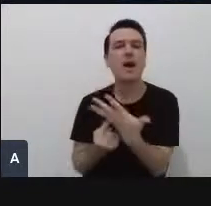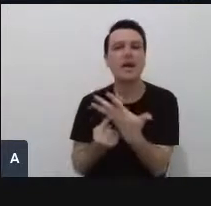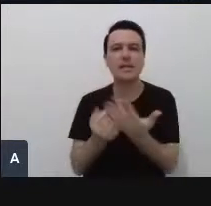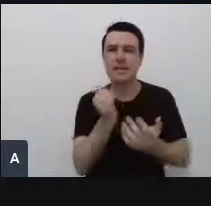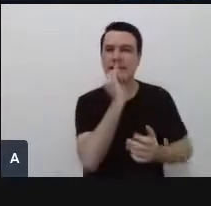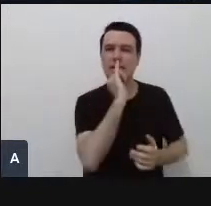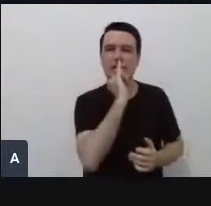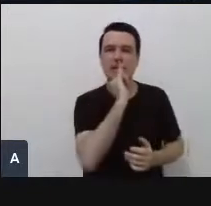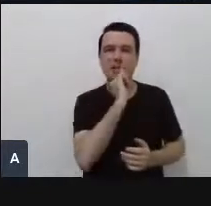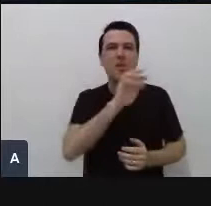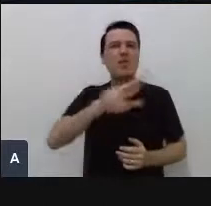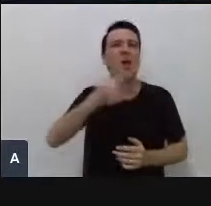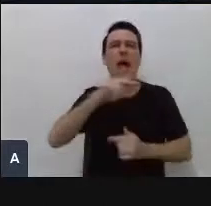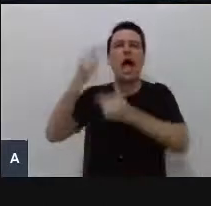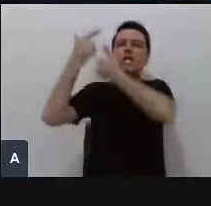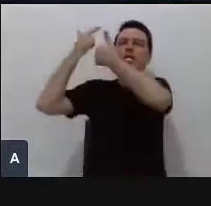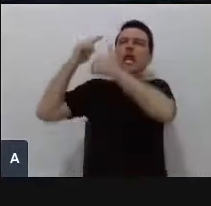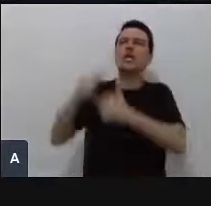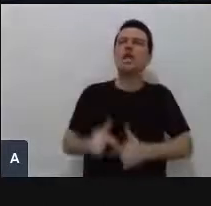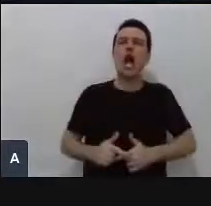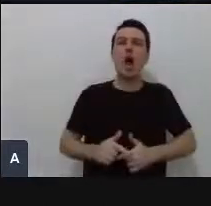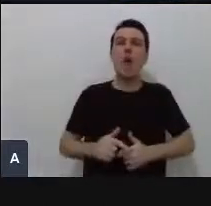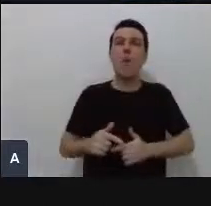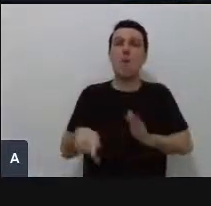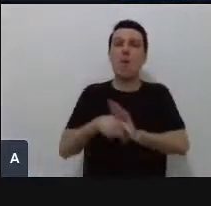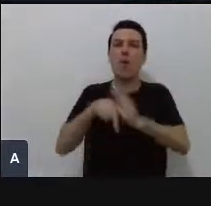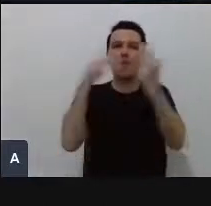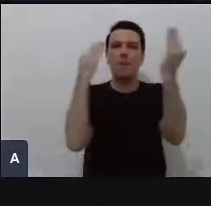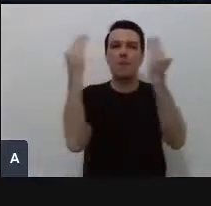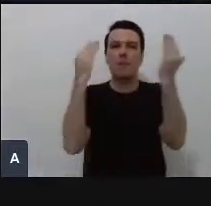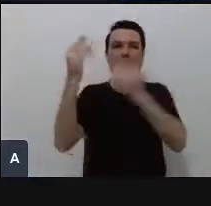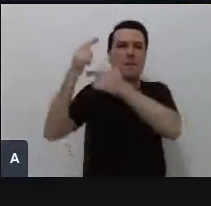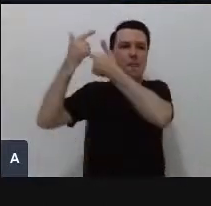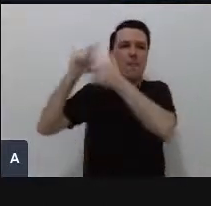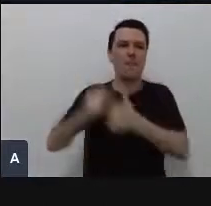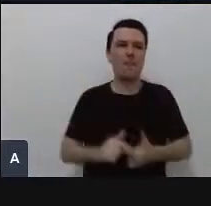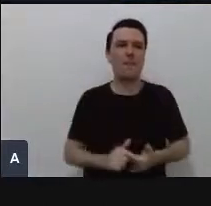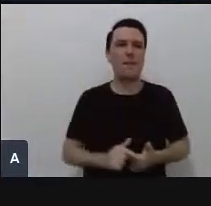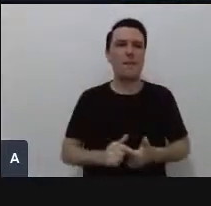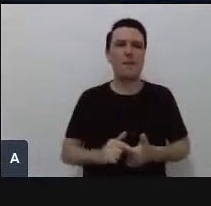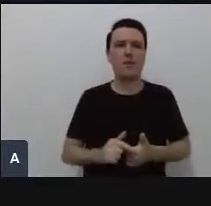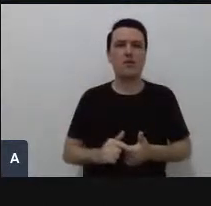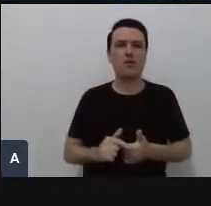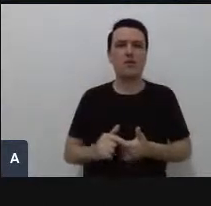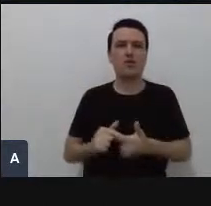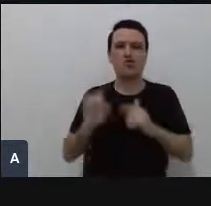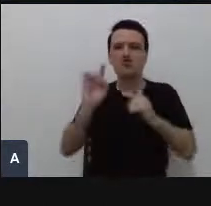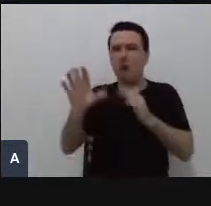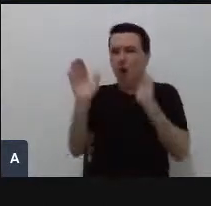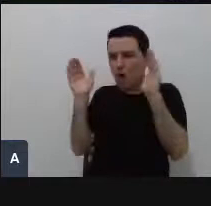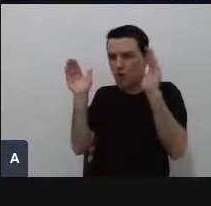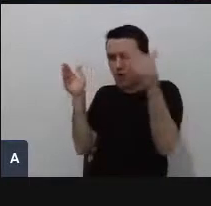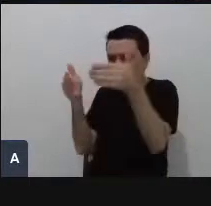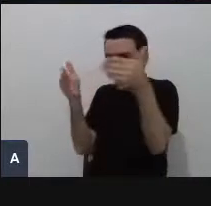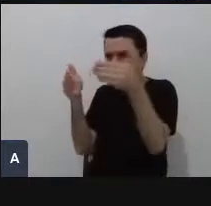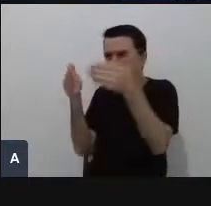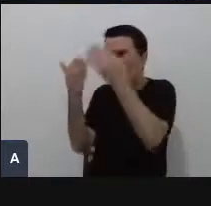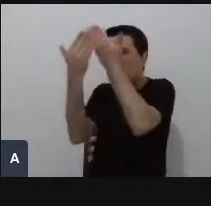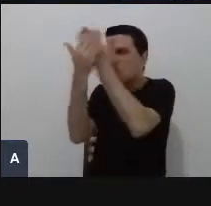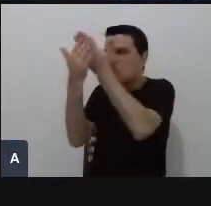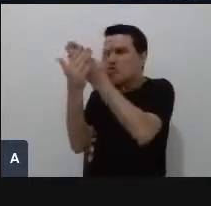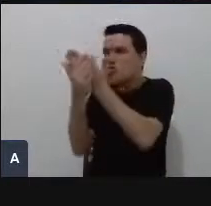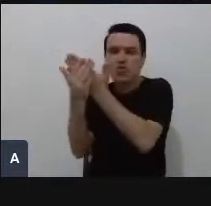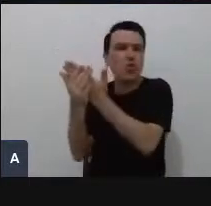visão tradicional da psicologia, eles ampliaram essa visão, que trabalhava só o